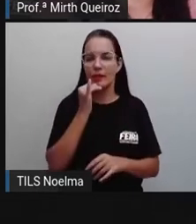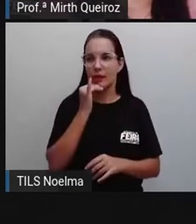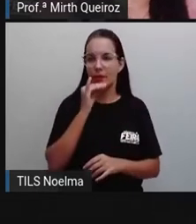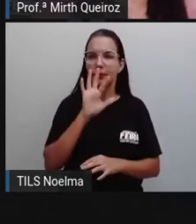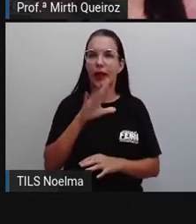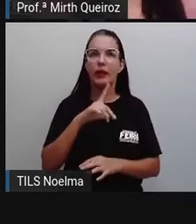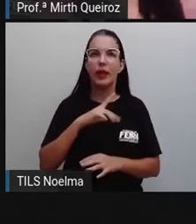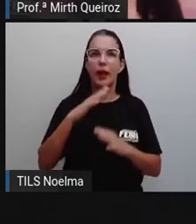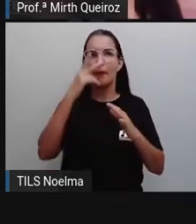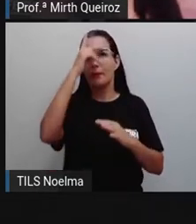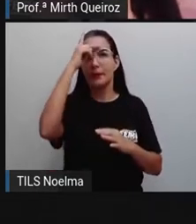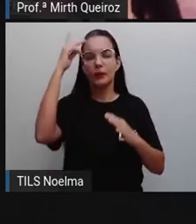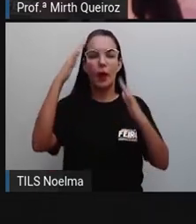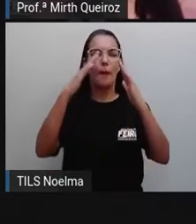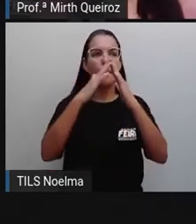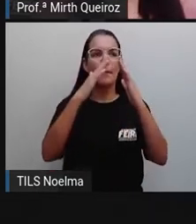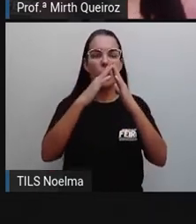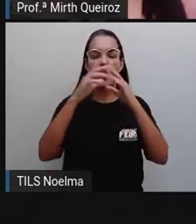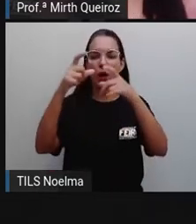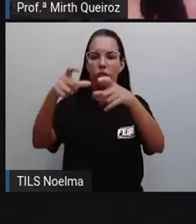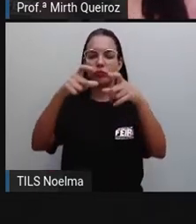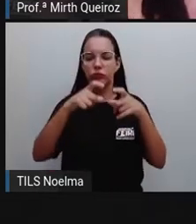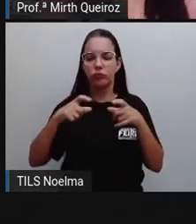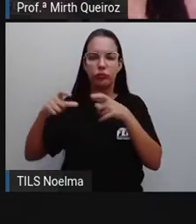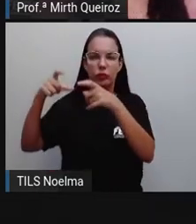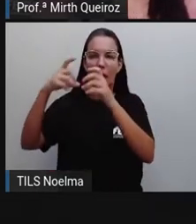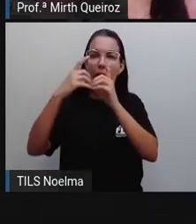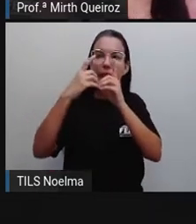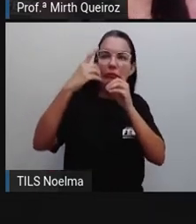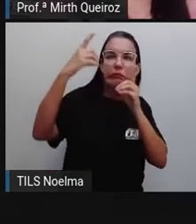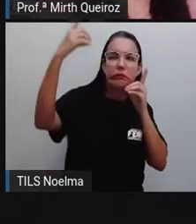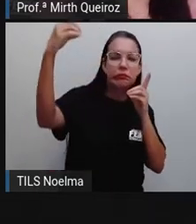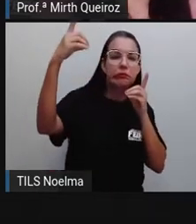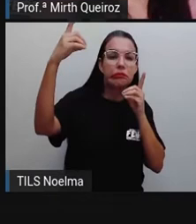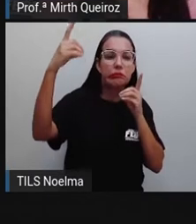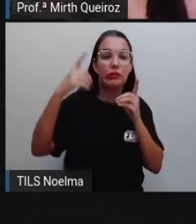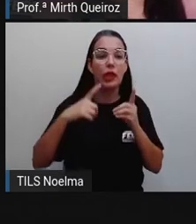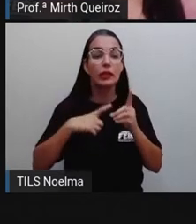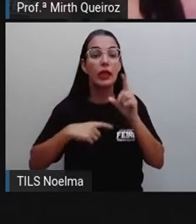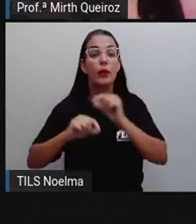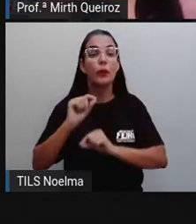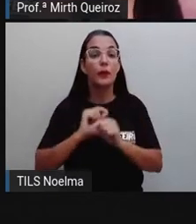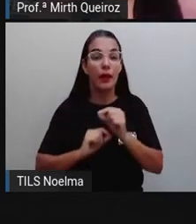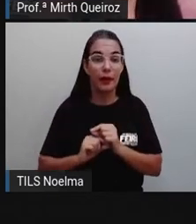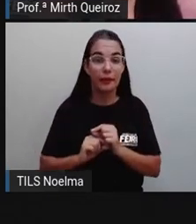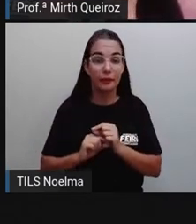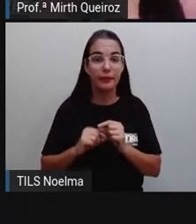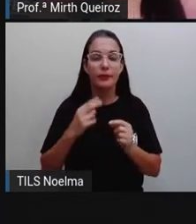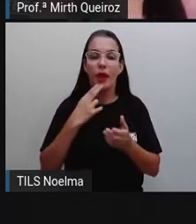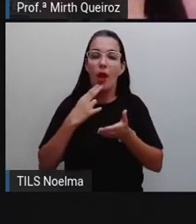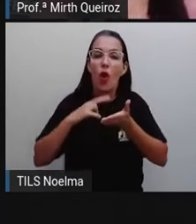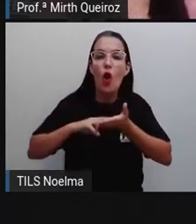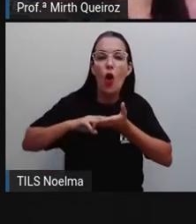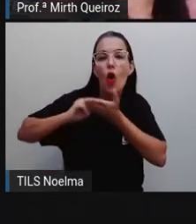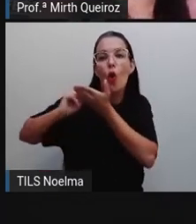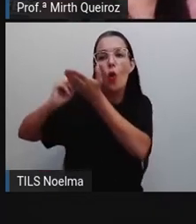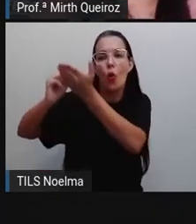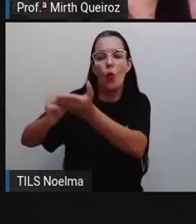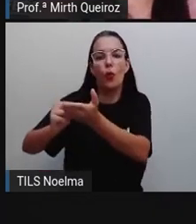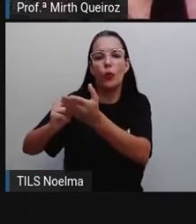pessoas que moram em locais que são bem distantes da gente, através dos correios, né?